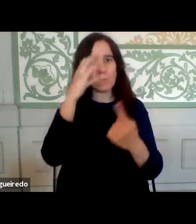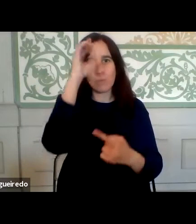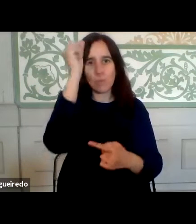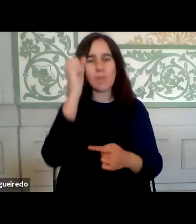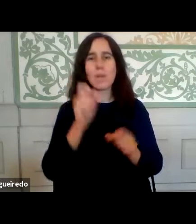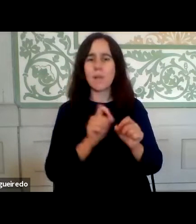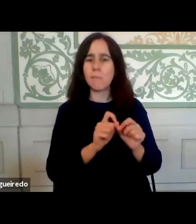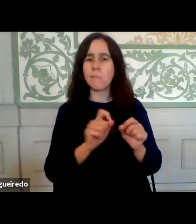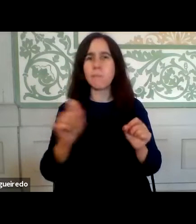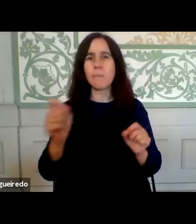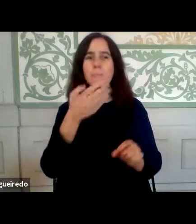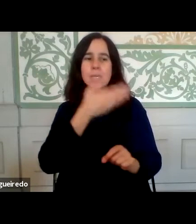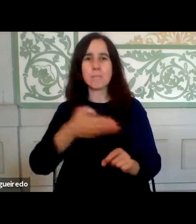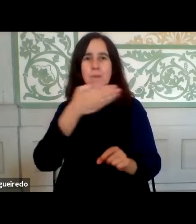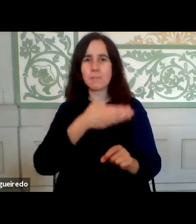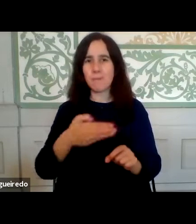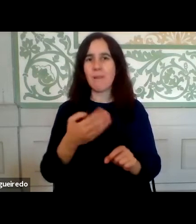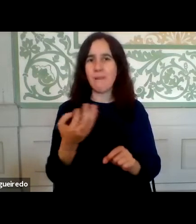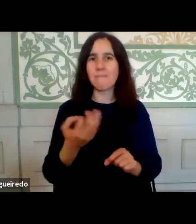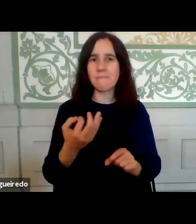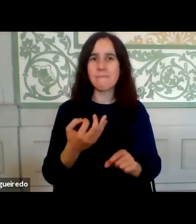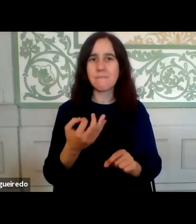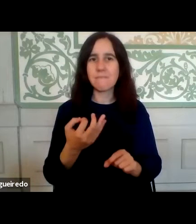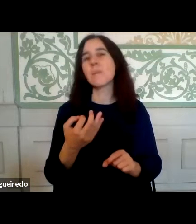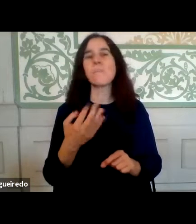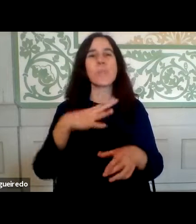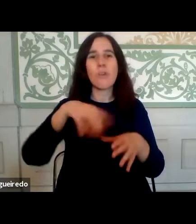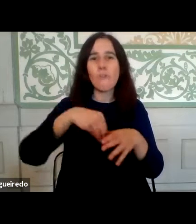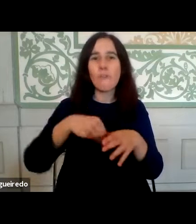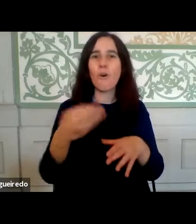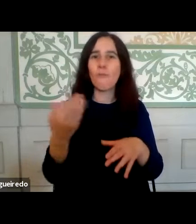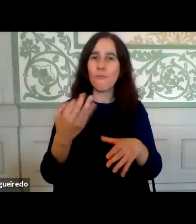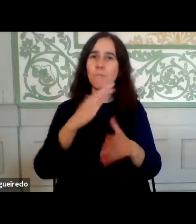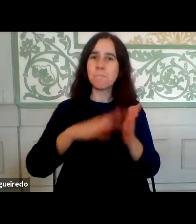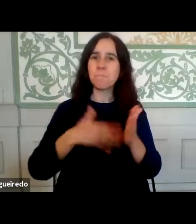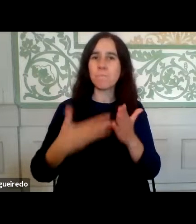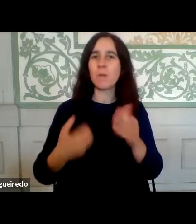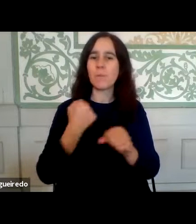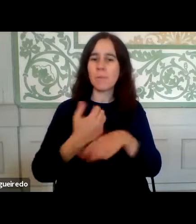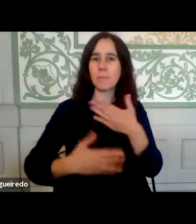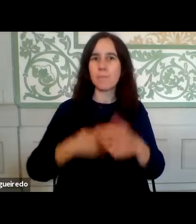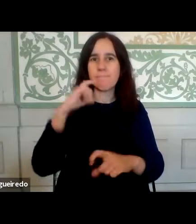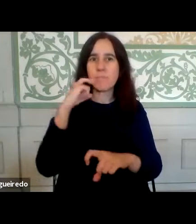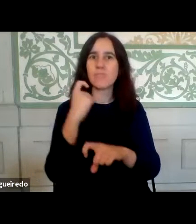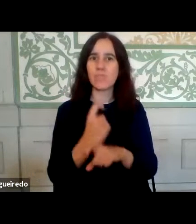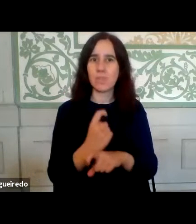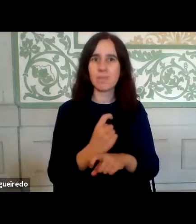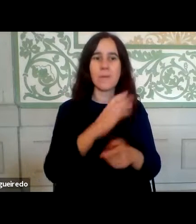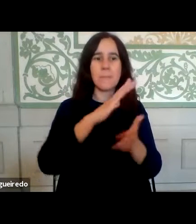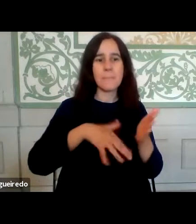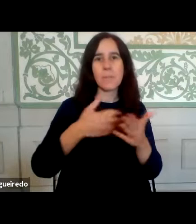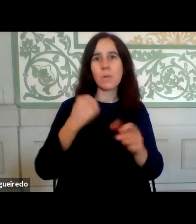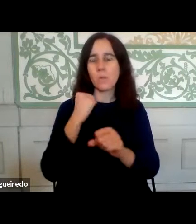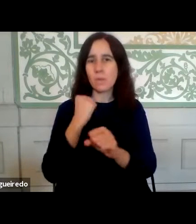das últimas semanas se envolveram num plano de trabalho exigente, num plano de trabalho